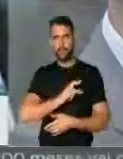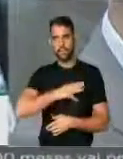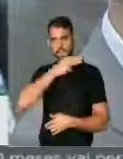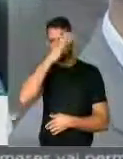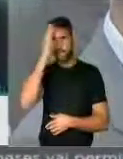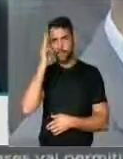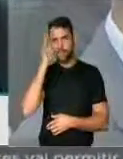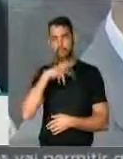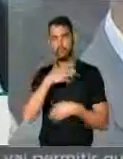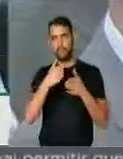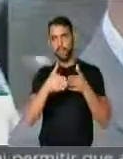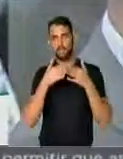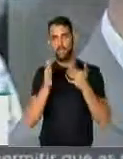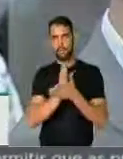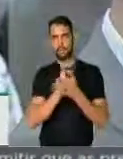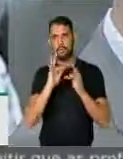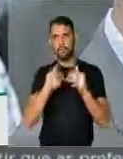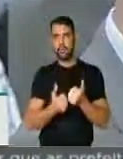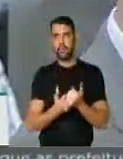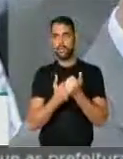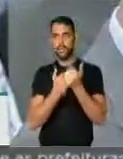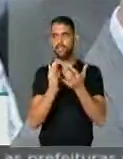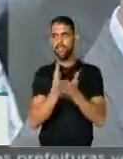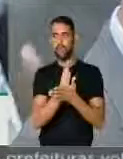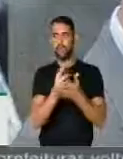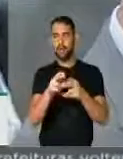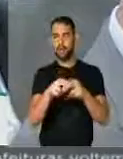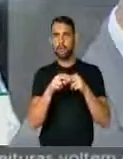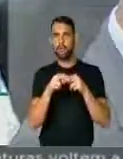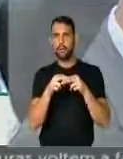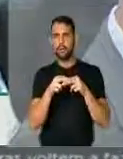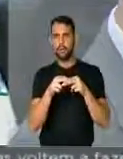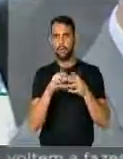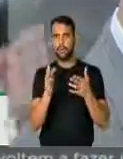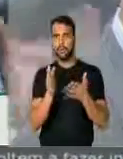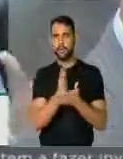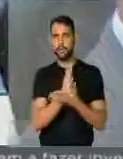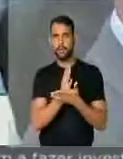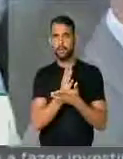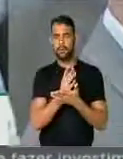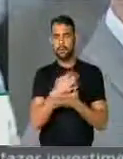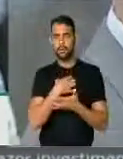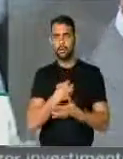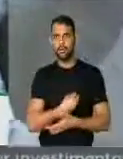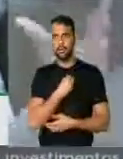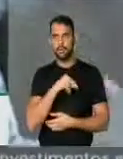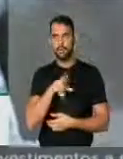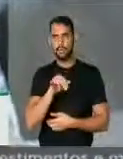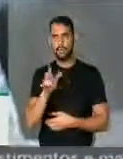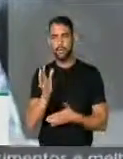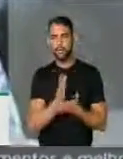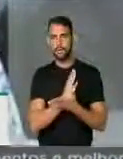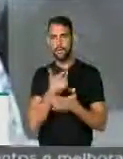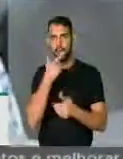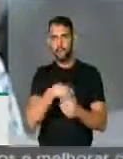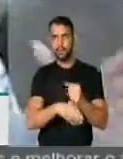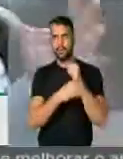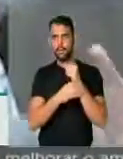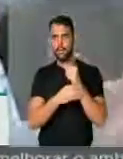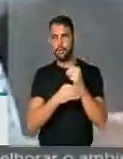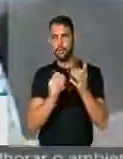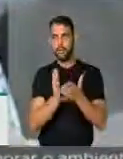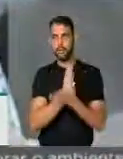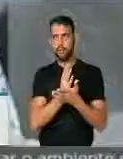República, solicitando todo o apoio para as negociações, das dívidas do Nordeste, para a segurança pública